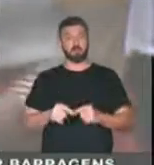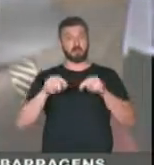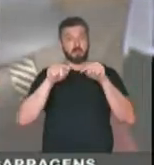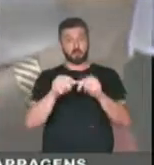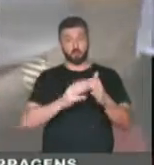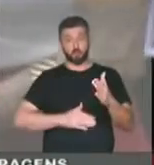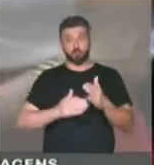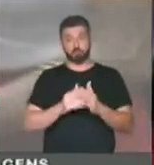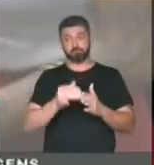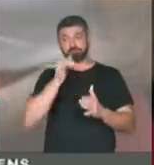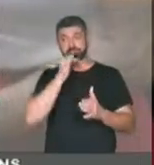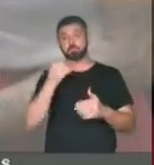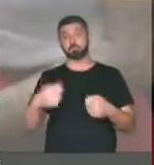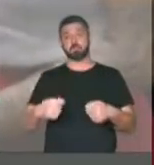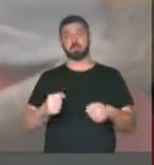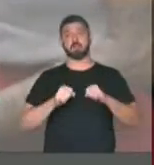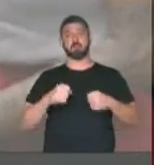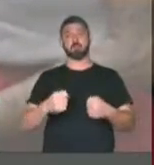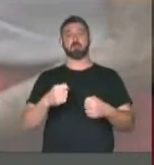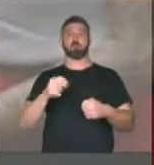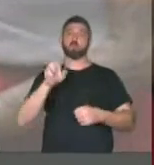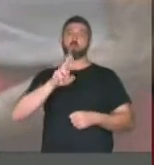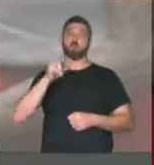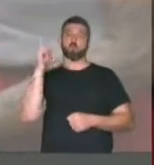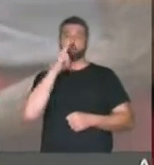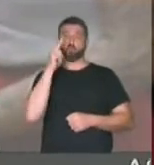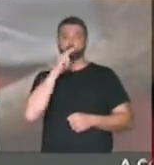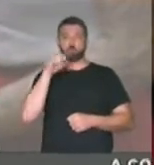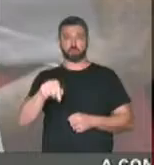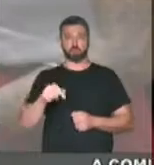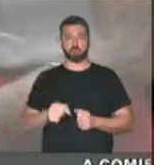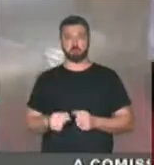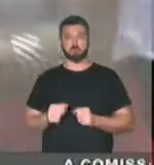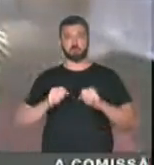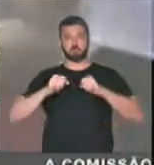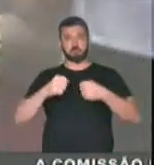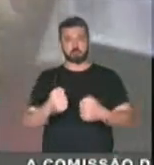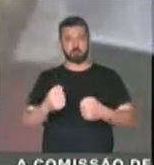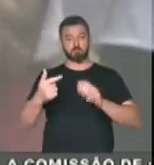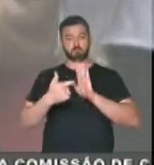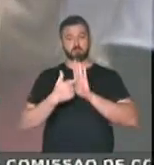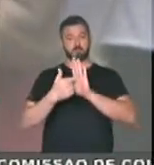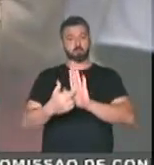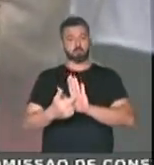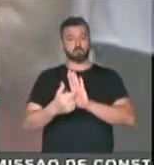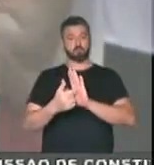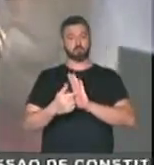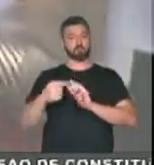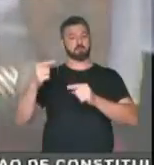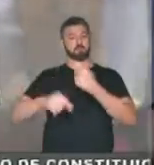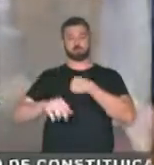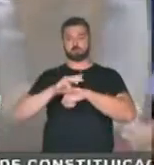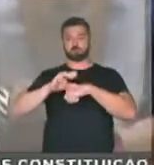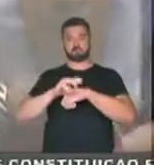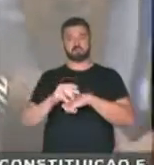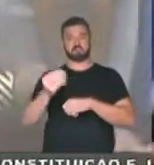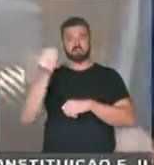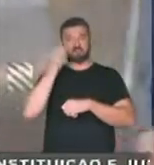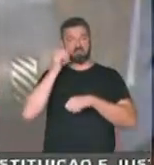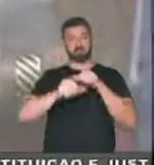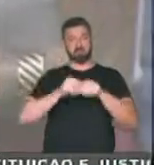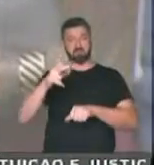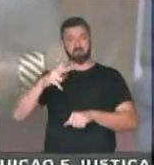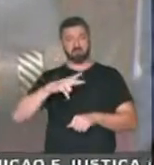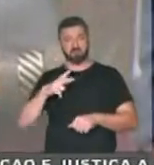processo, infelizmente, precisa de uma defesa urgente, de uma defesa urgente no sentido de mostrar a inconstitucionalidade de tentar